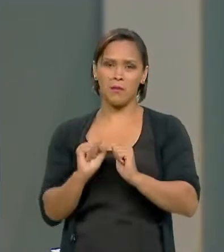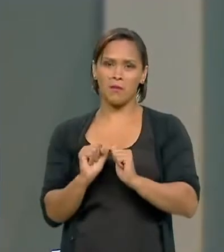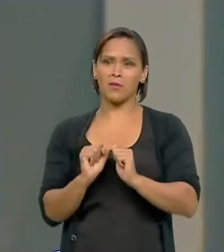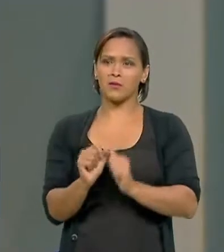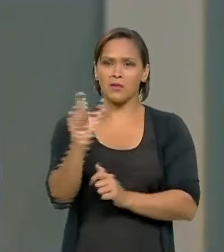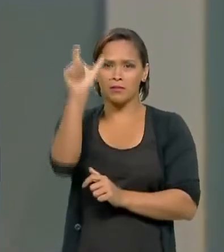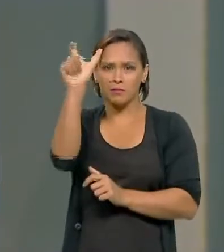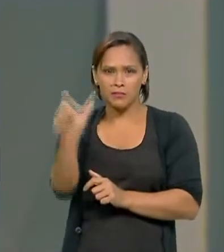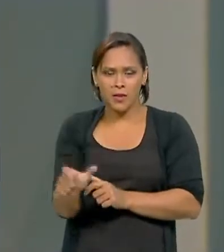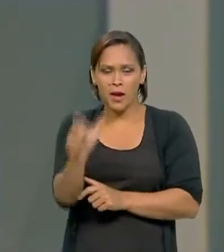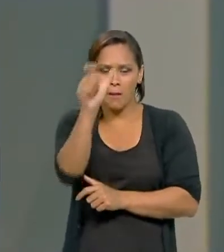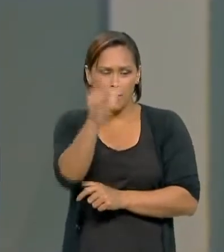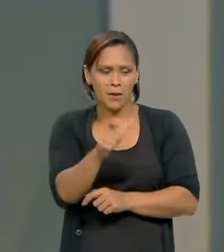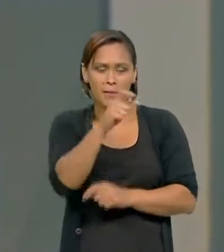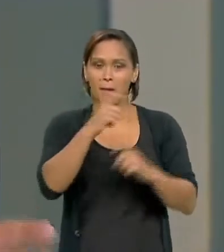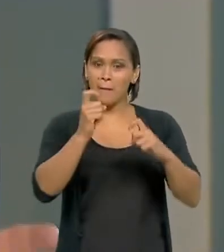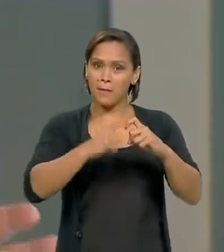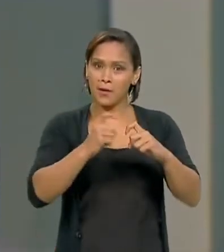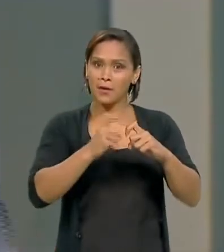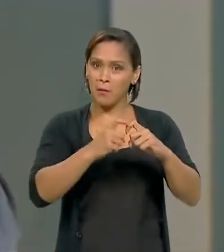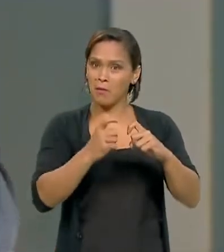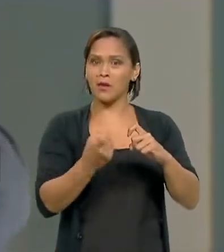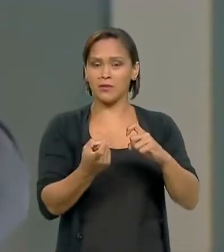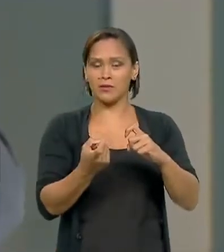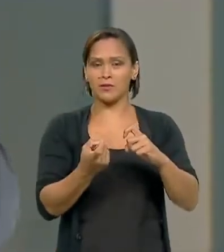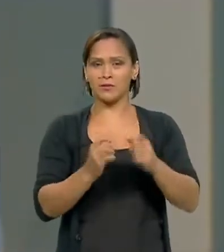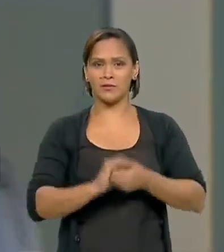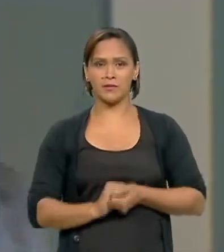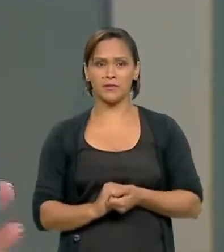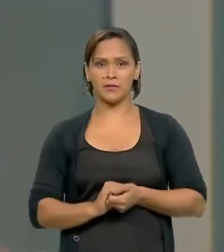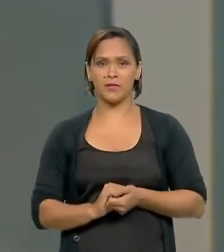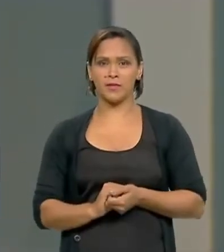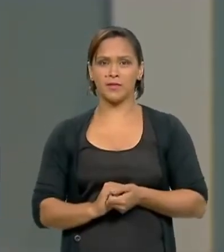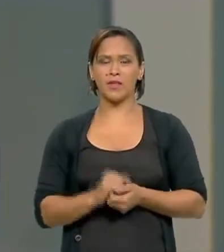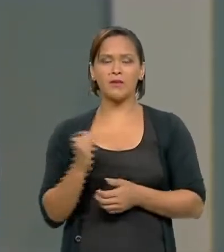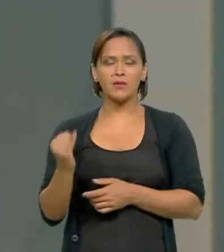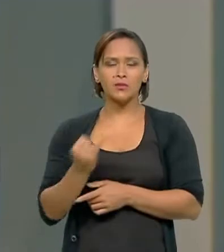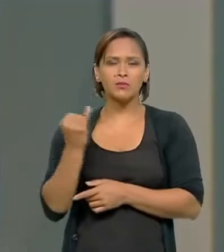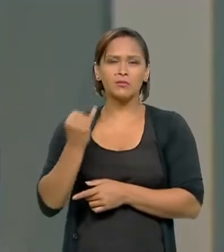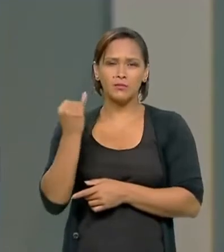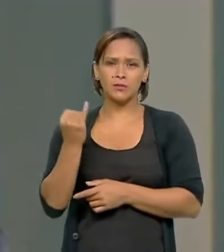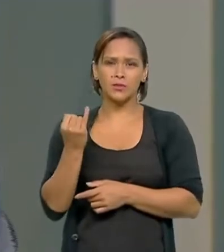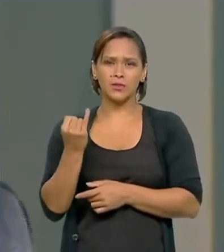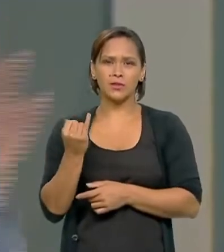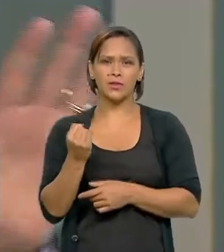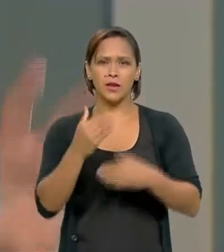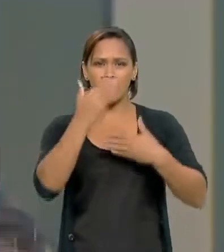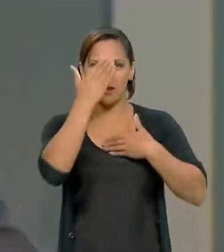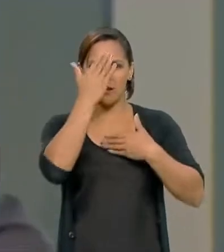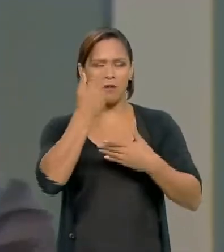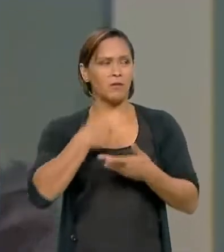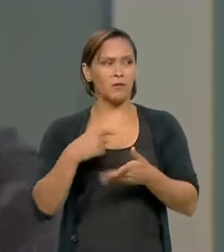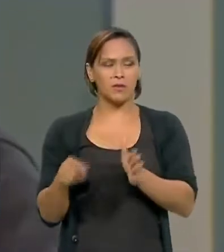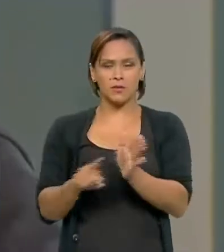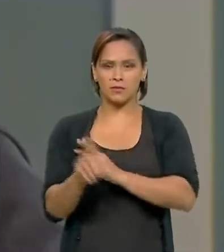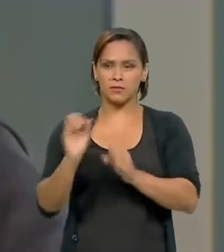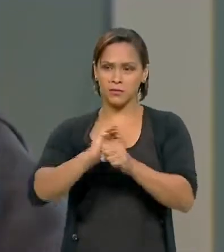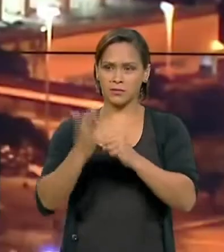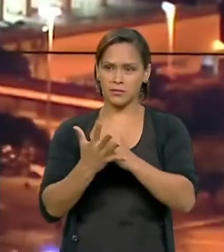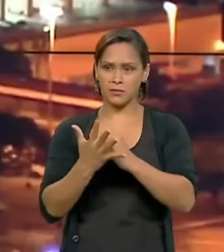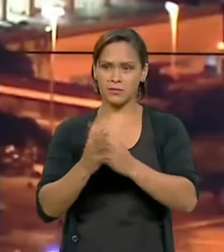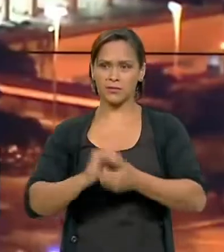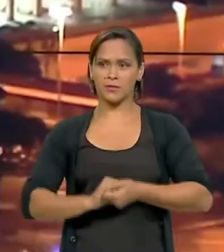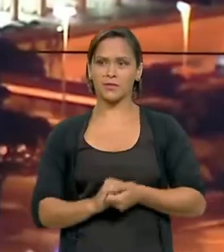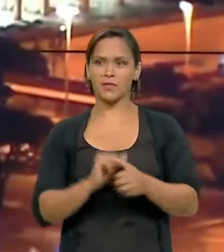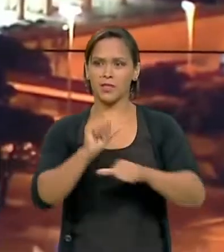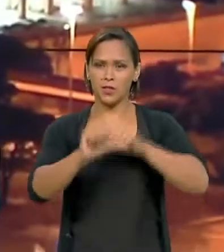individualizado pelo médico que o atender. Então, isso eu acho fundamental para começar a conversar sobre Covid. E